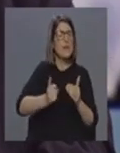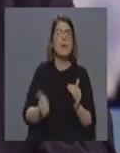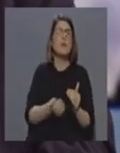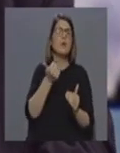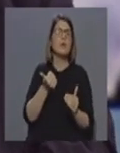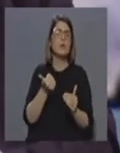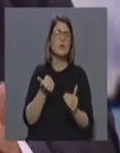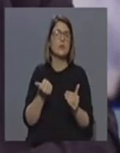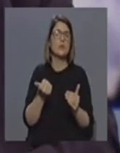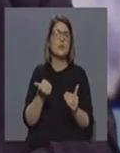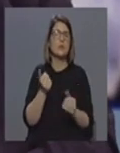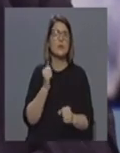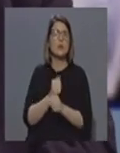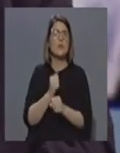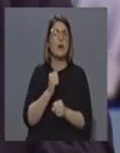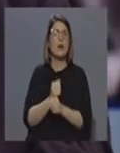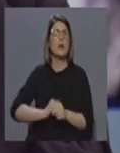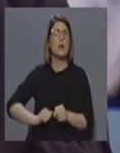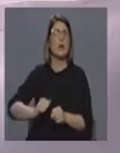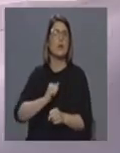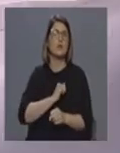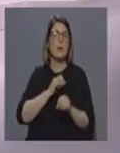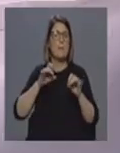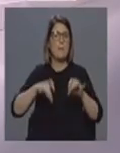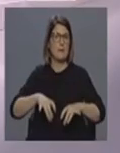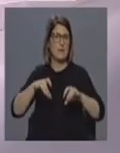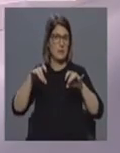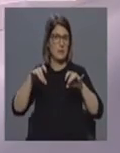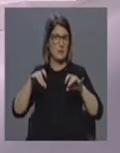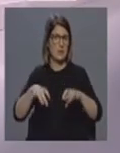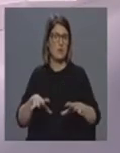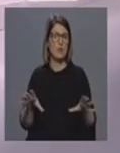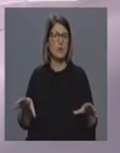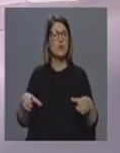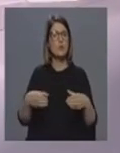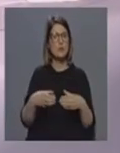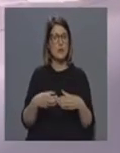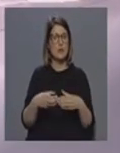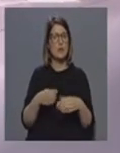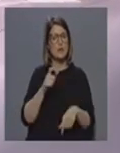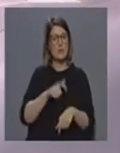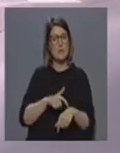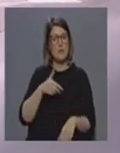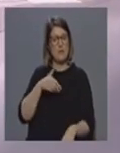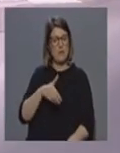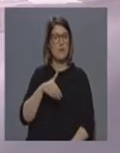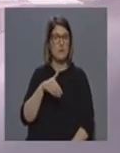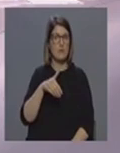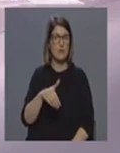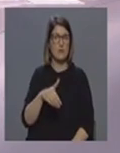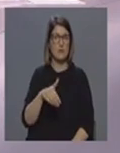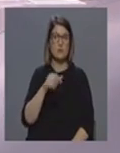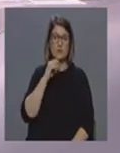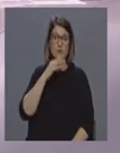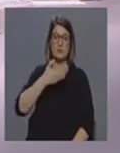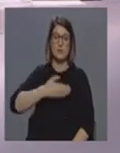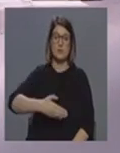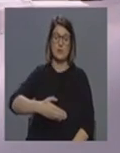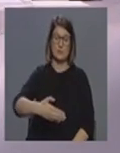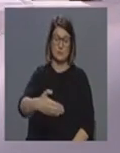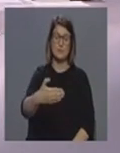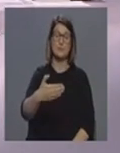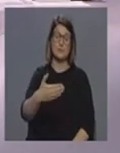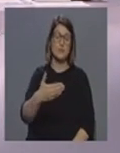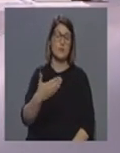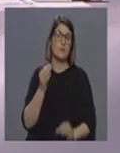ao nosso trabalho que vamos ter que fazer de prevenção na nossa comunidade nos próximos dias e, quizá, nas próximas semanas. Portanto, é uma